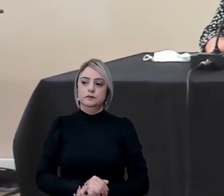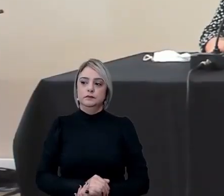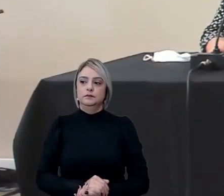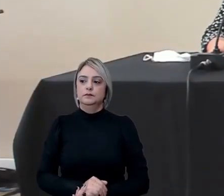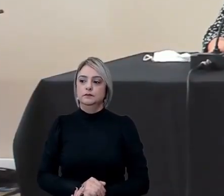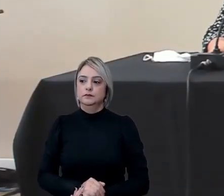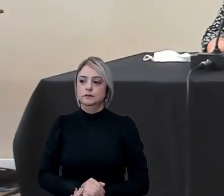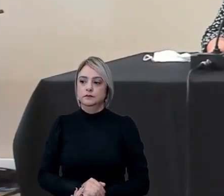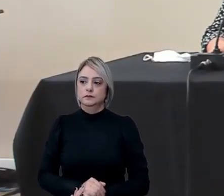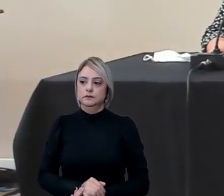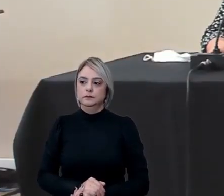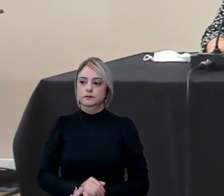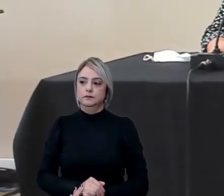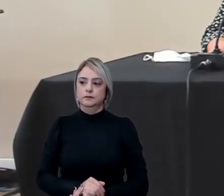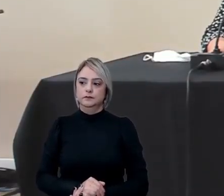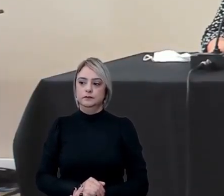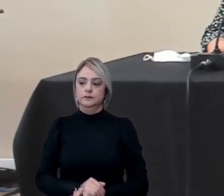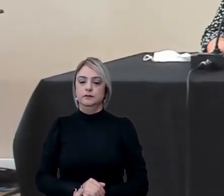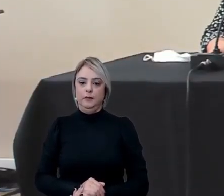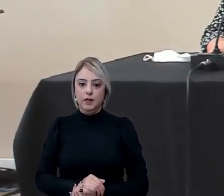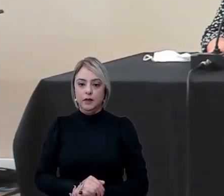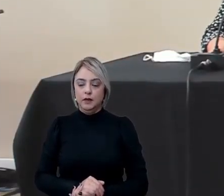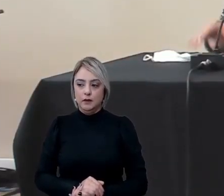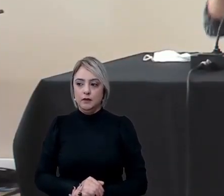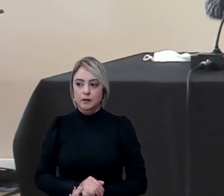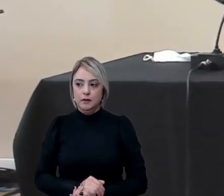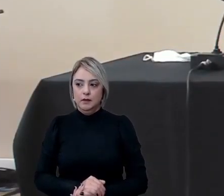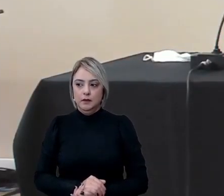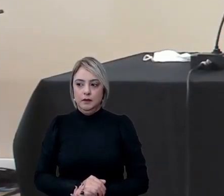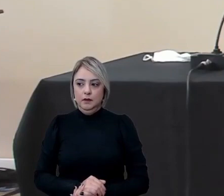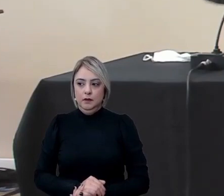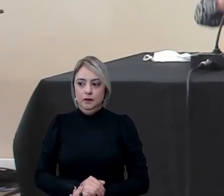alô alô alô